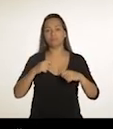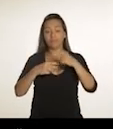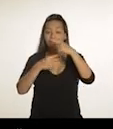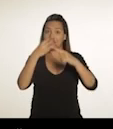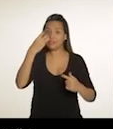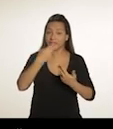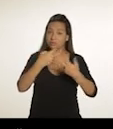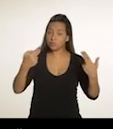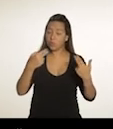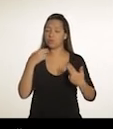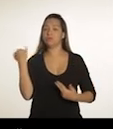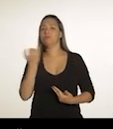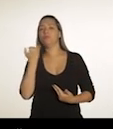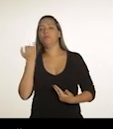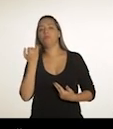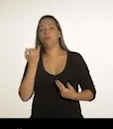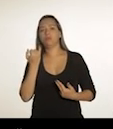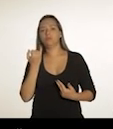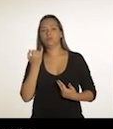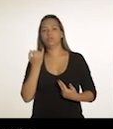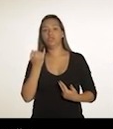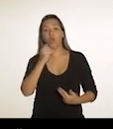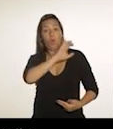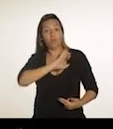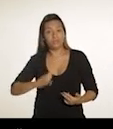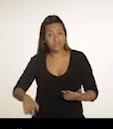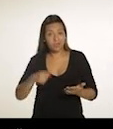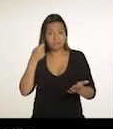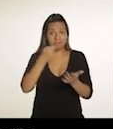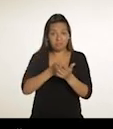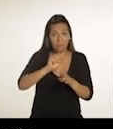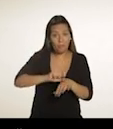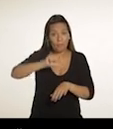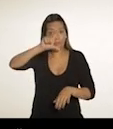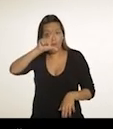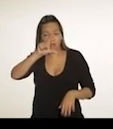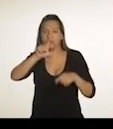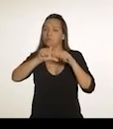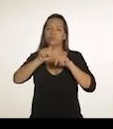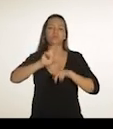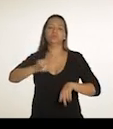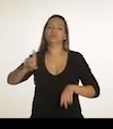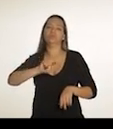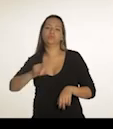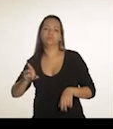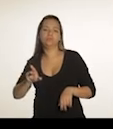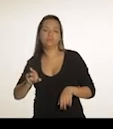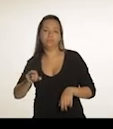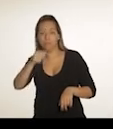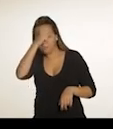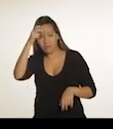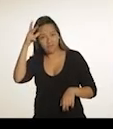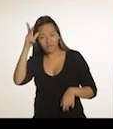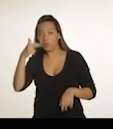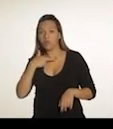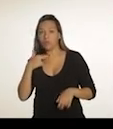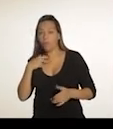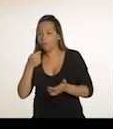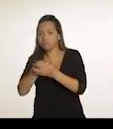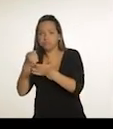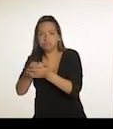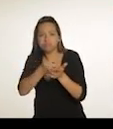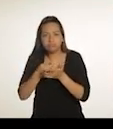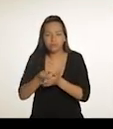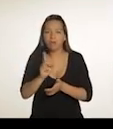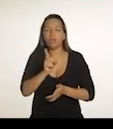E não necessariamente é transformando o Estado em um cobrador maior que você aumenta a sua arrecadação. Aí tem um elemento central. Diálogo.